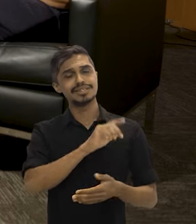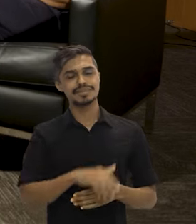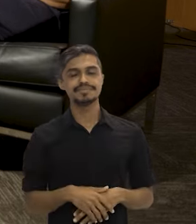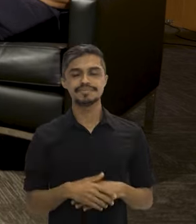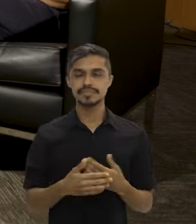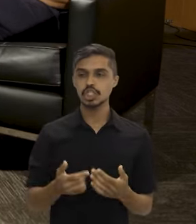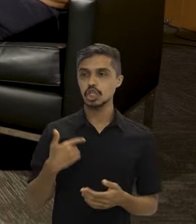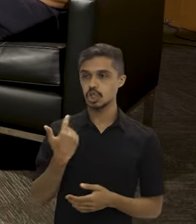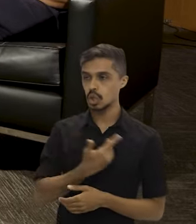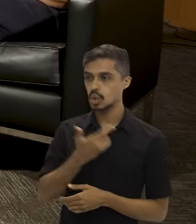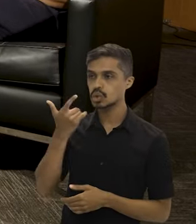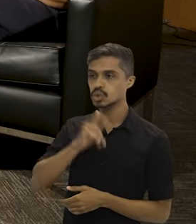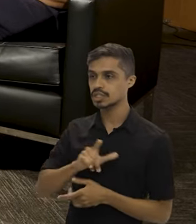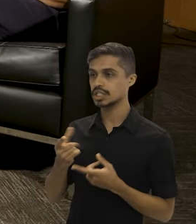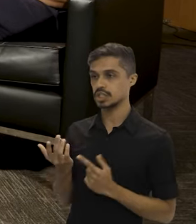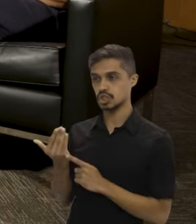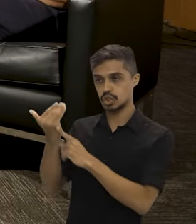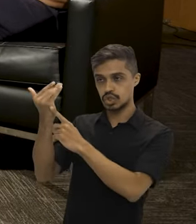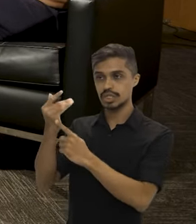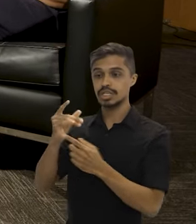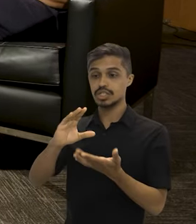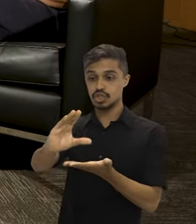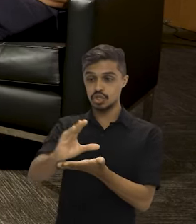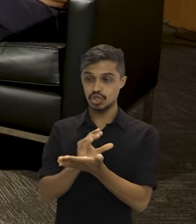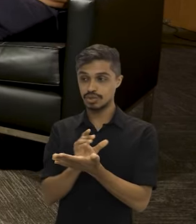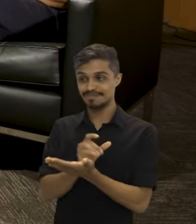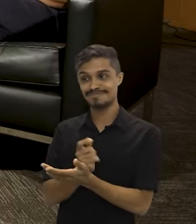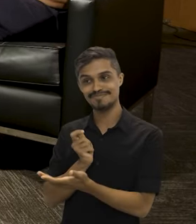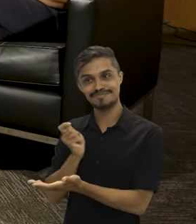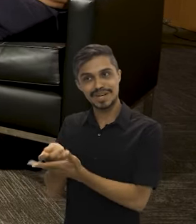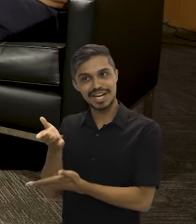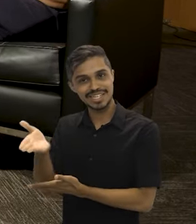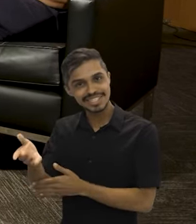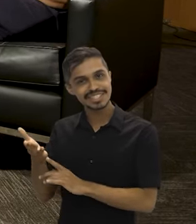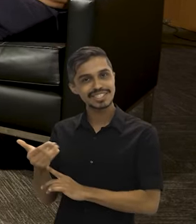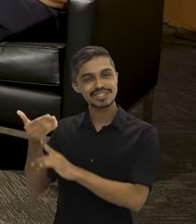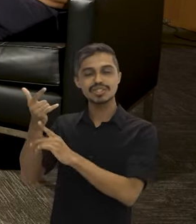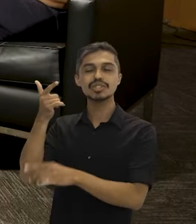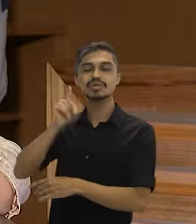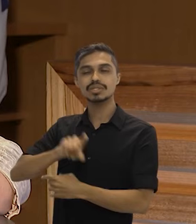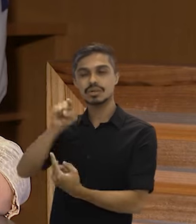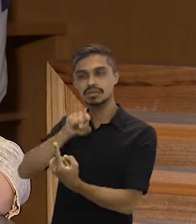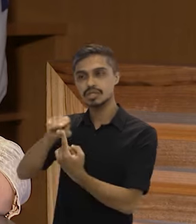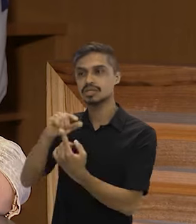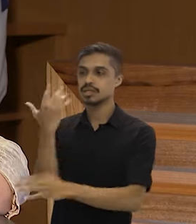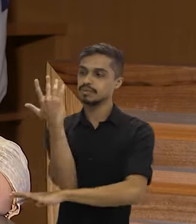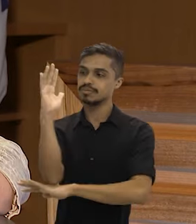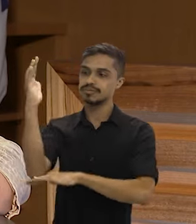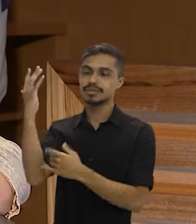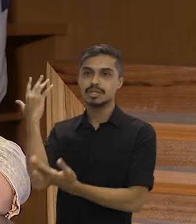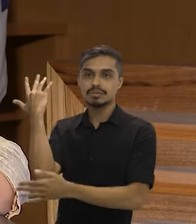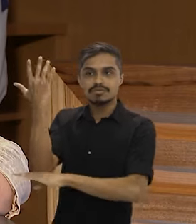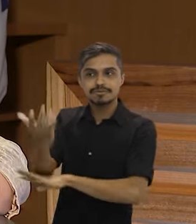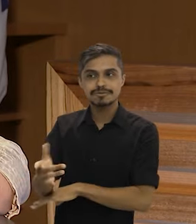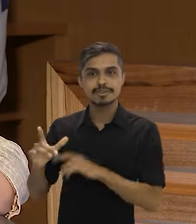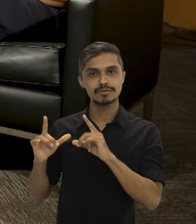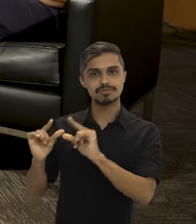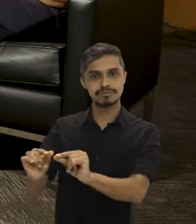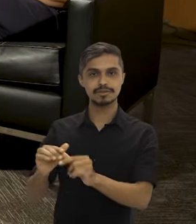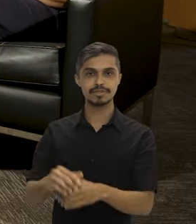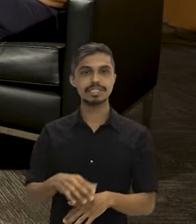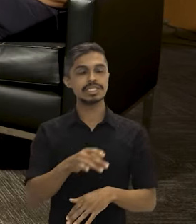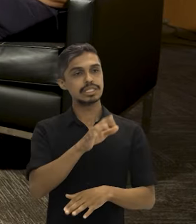recursos, a gente vai poder investir cada vez mais em tecnologia e chegar ao nosso objetivo do desmatamento zero em 2030.